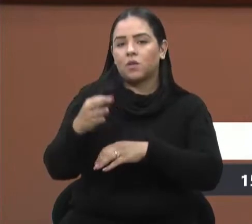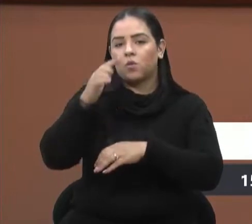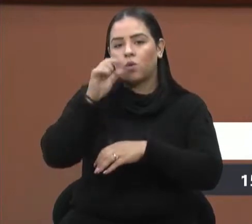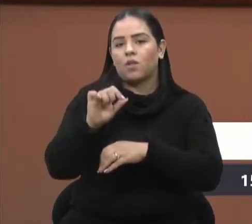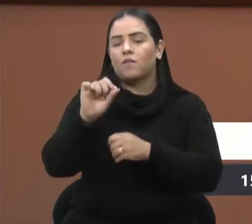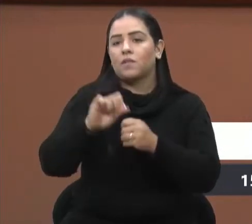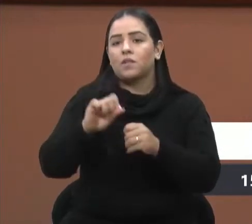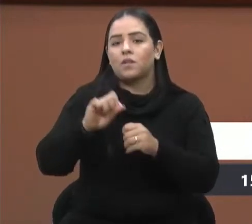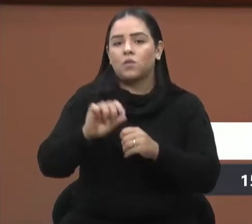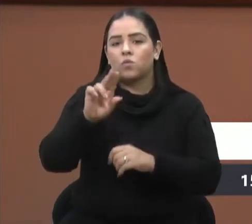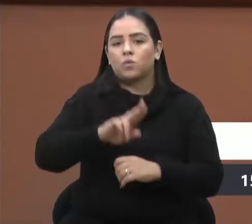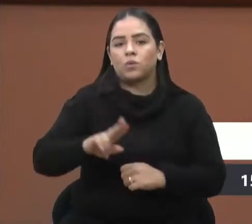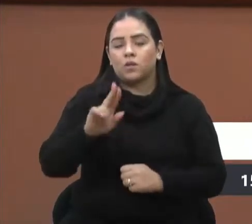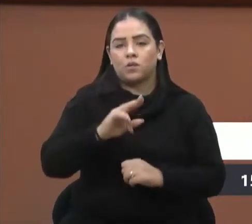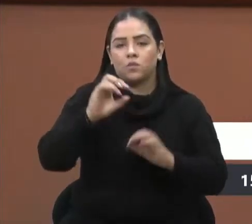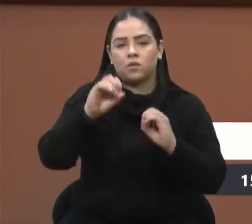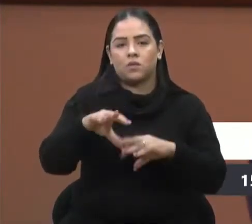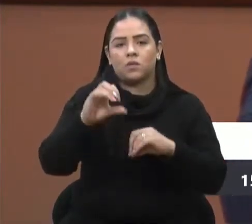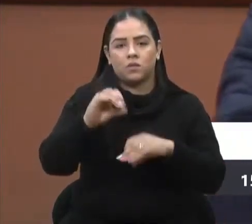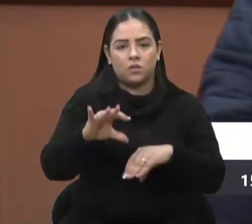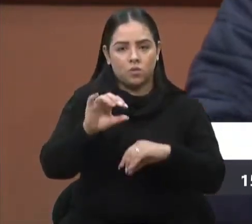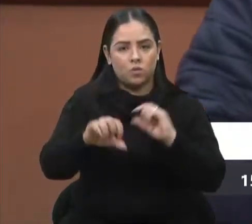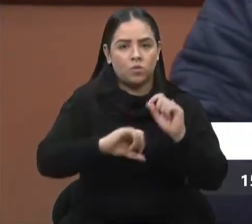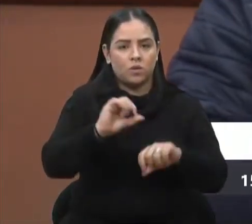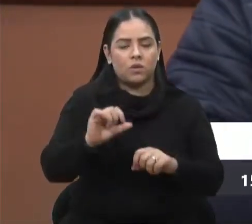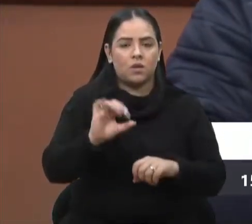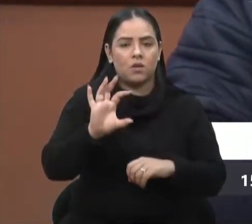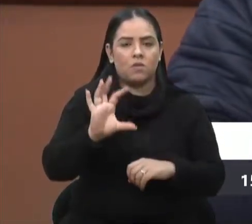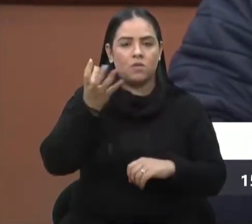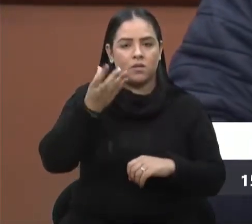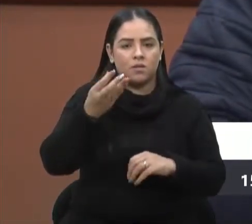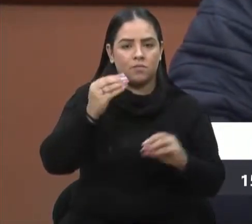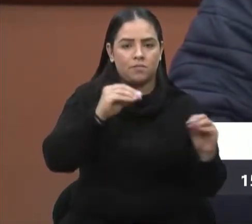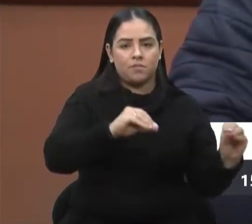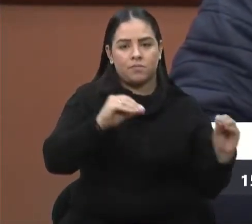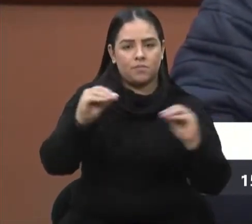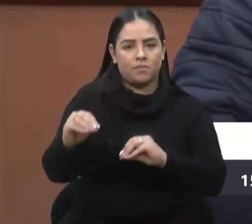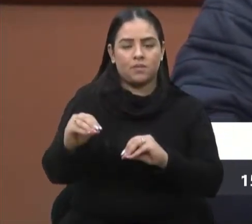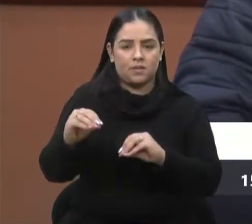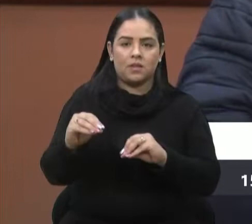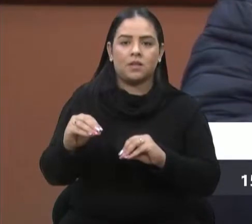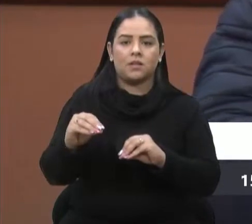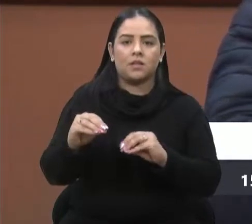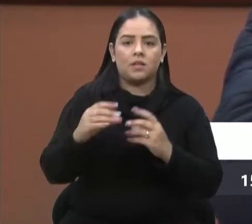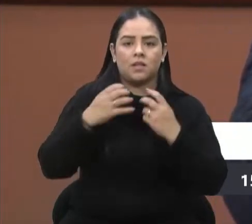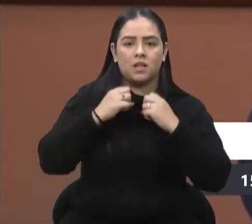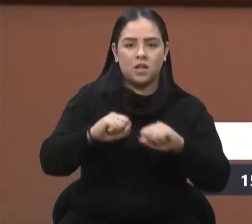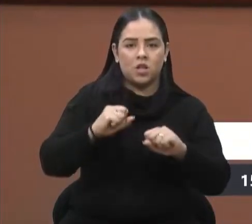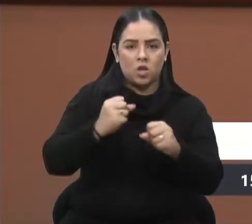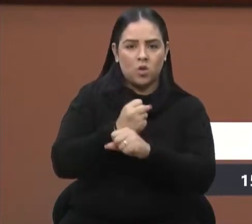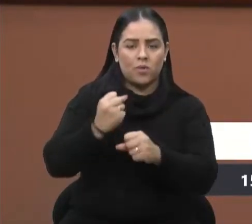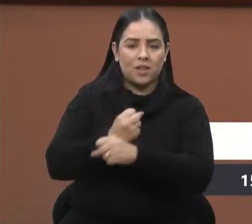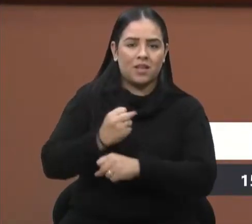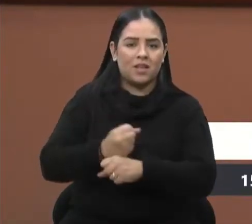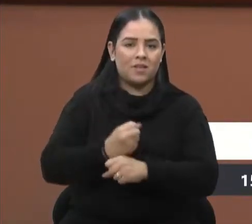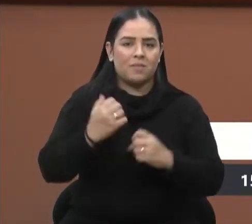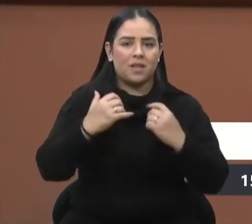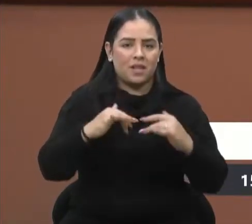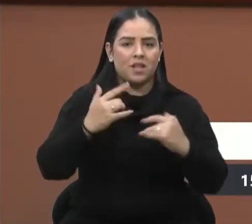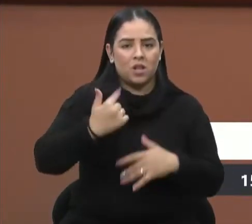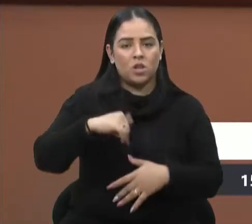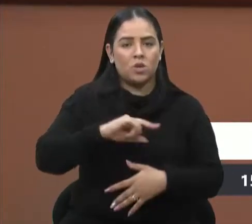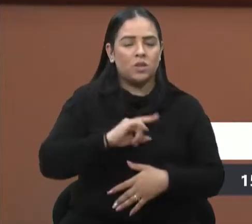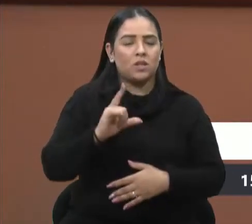empregá-lo ele na educação e foi transferido para a Secretaria de Obras, onde as máquinas a gente já tinha, né, mais